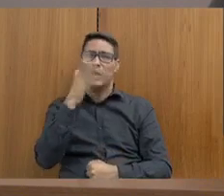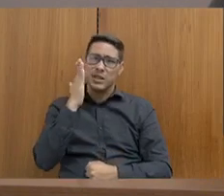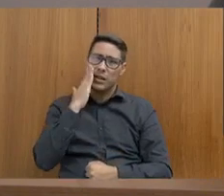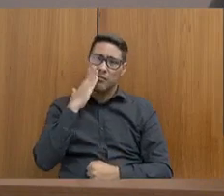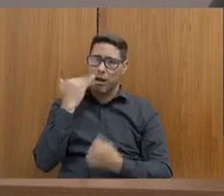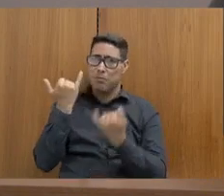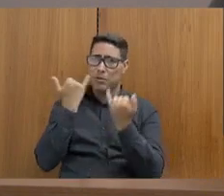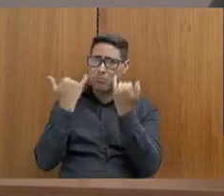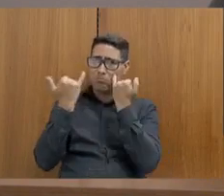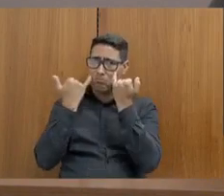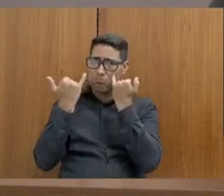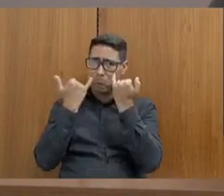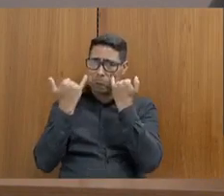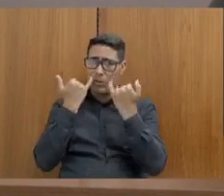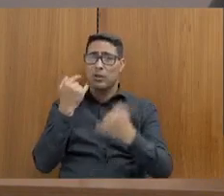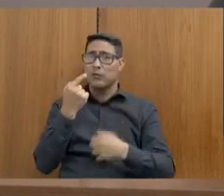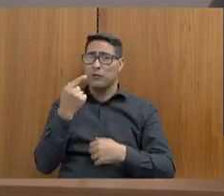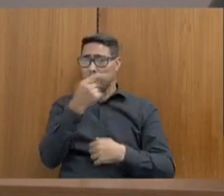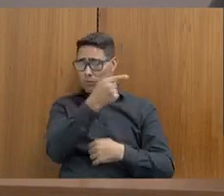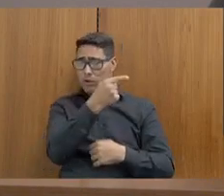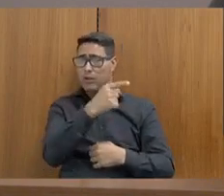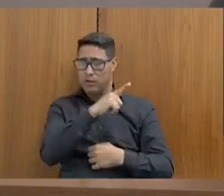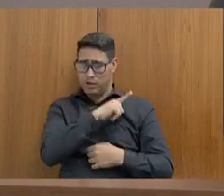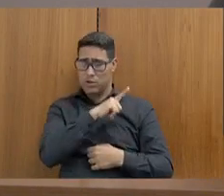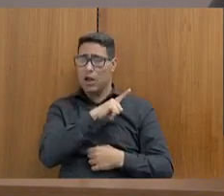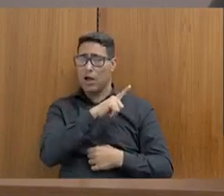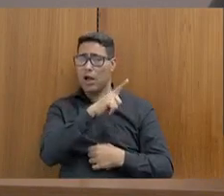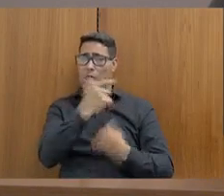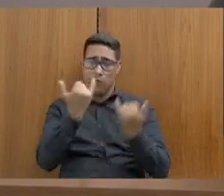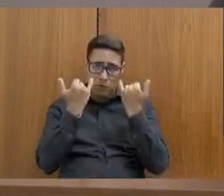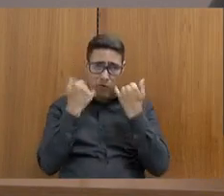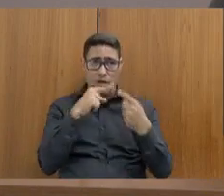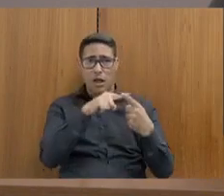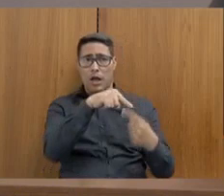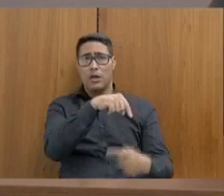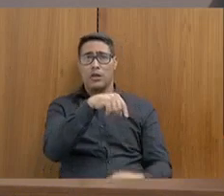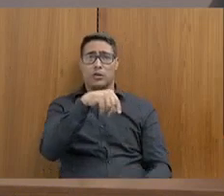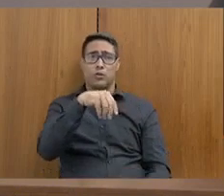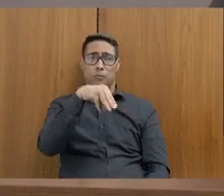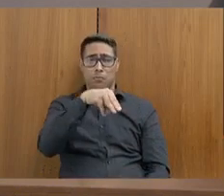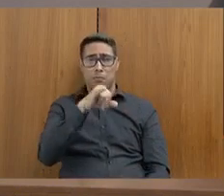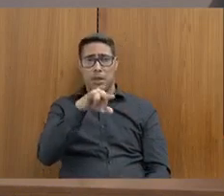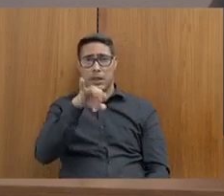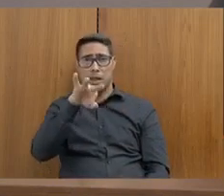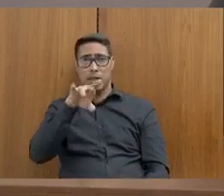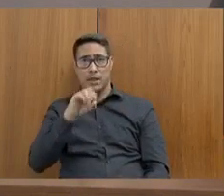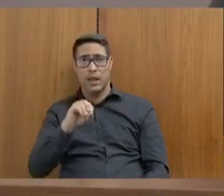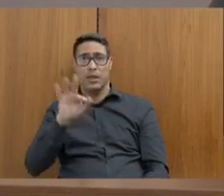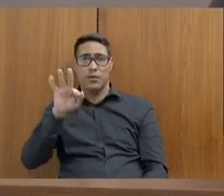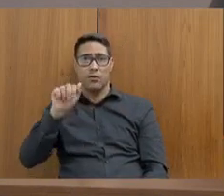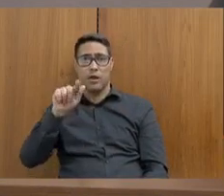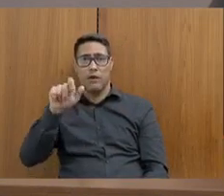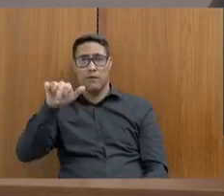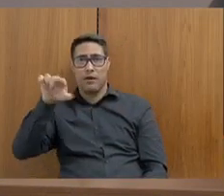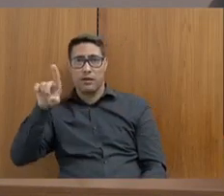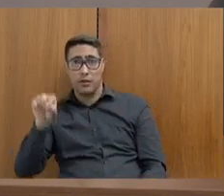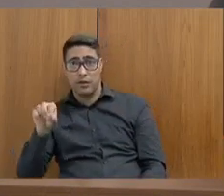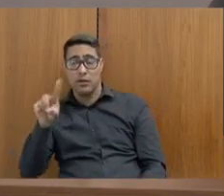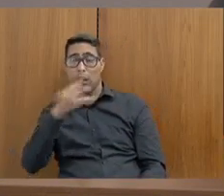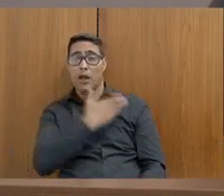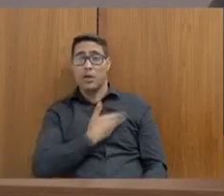chegaram ao Ministério da Fazenda que o plano de recuperação fiscal enviado pelo governo Zema